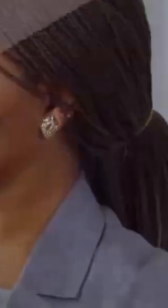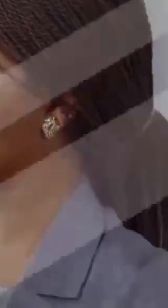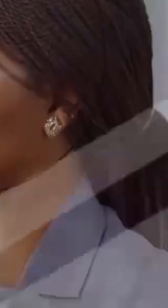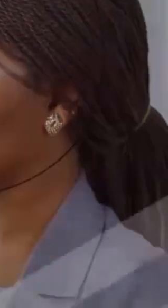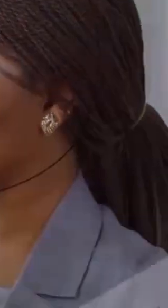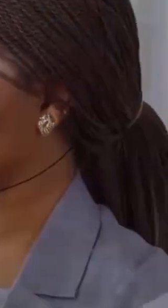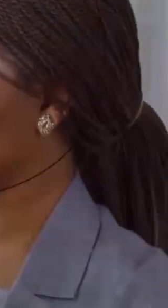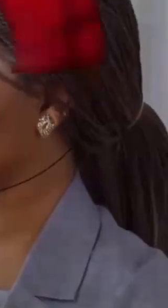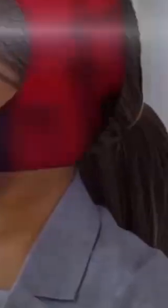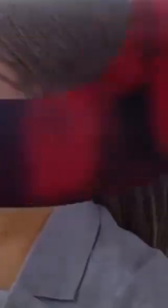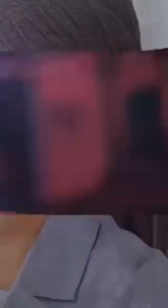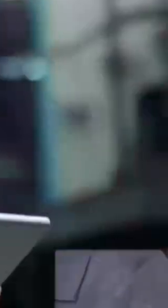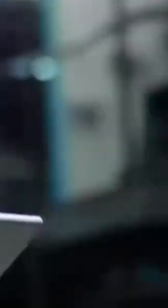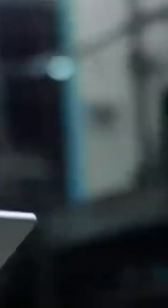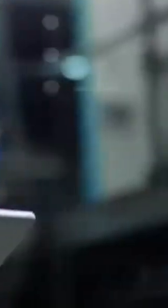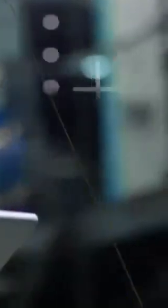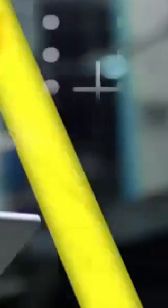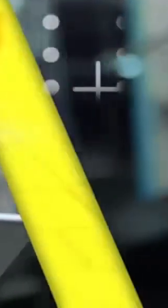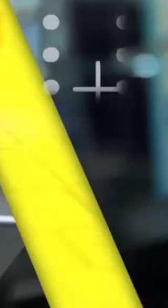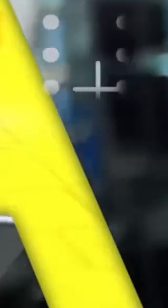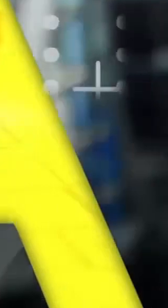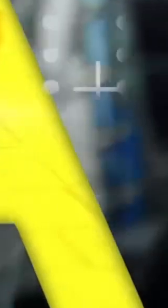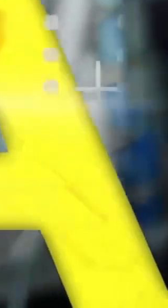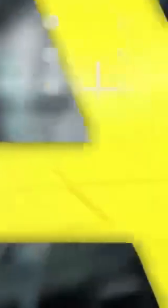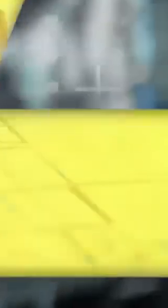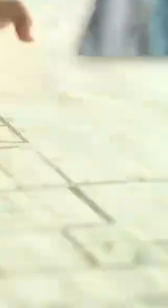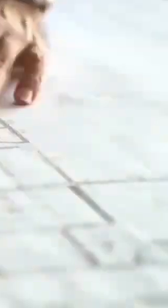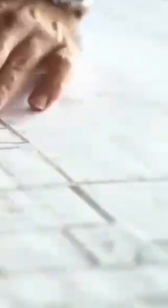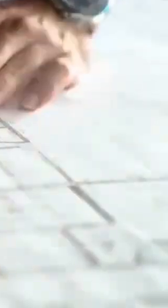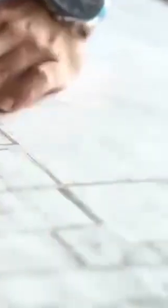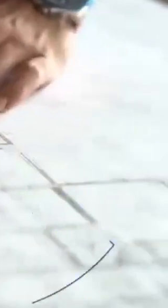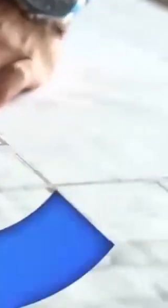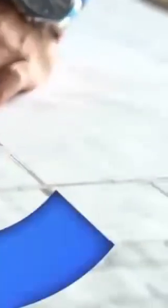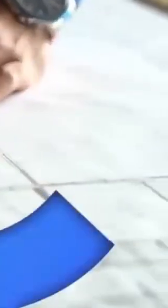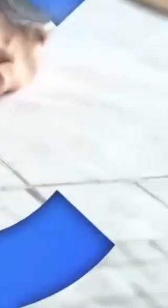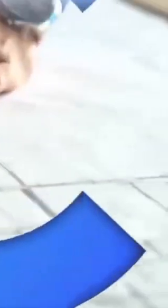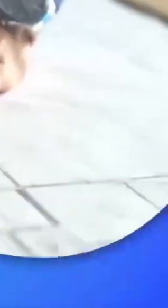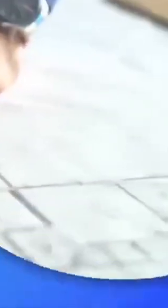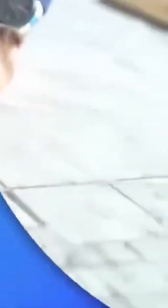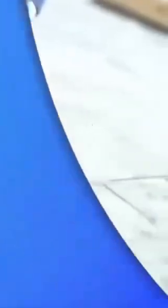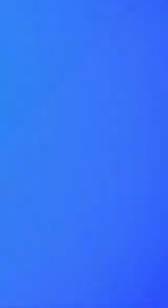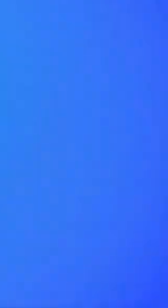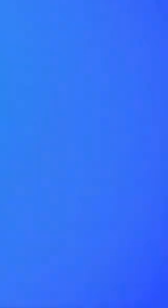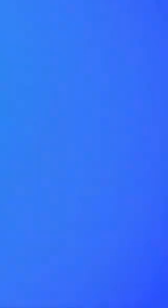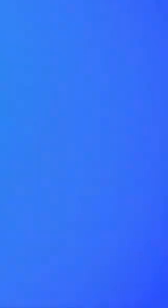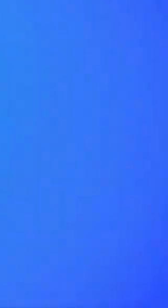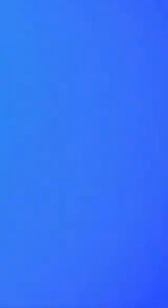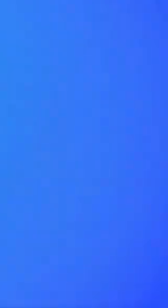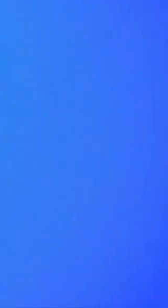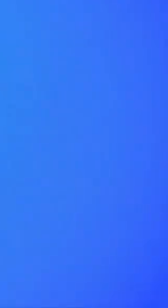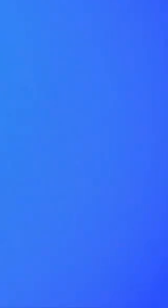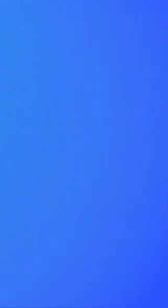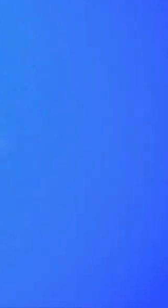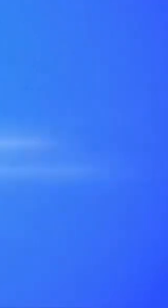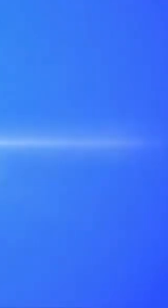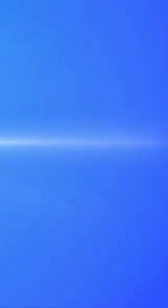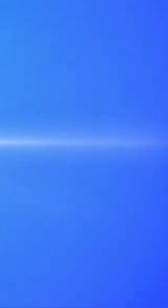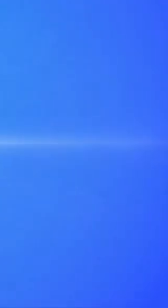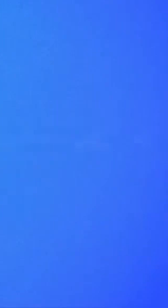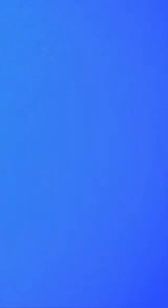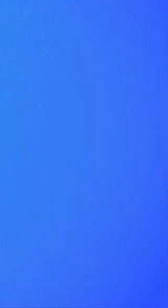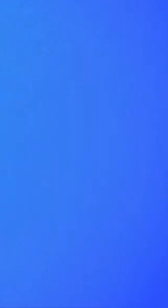escrevendo no mural, homem com equipamentos de segurança mexendo no tablet, uma pessoa desenhando um projeto. Letras nas